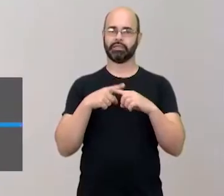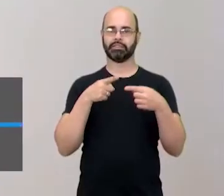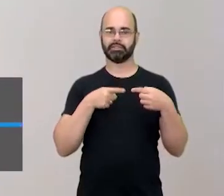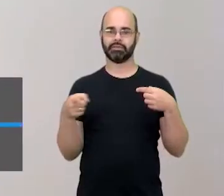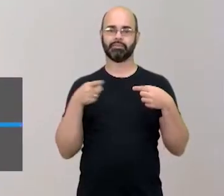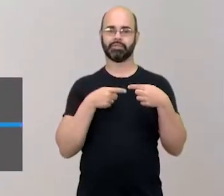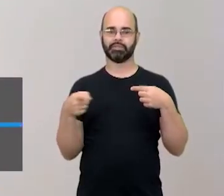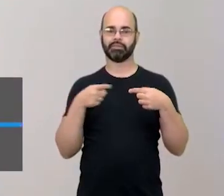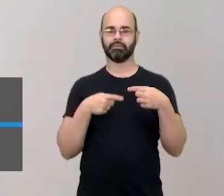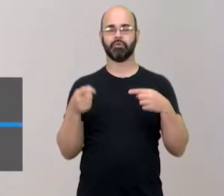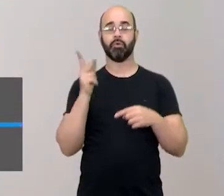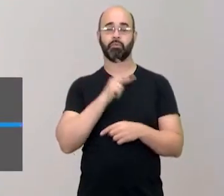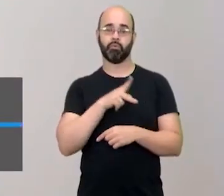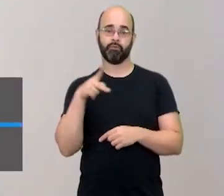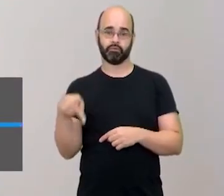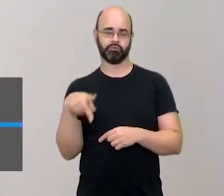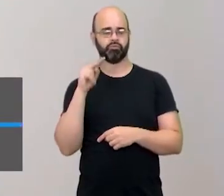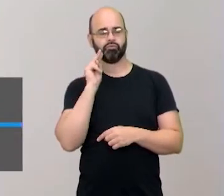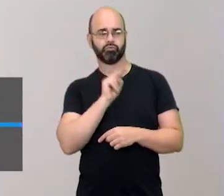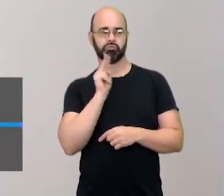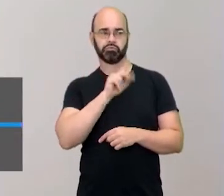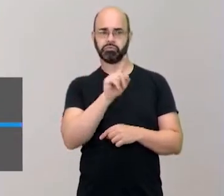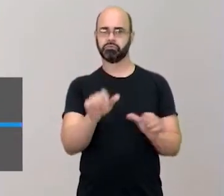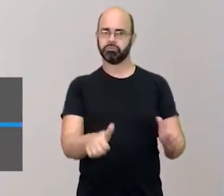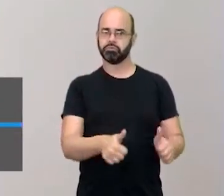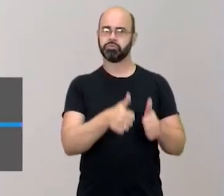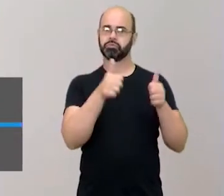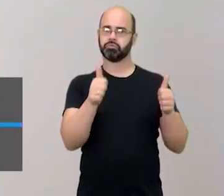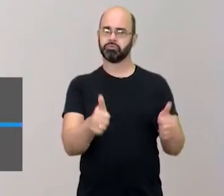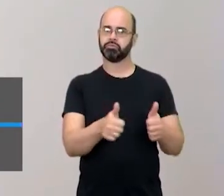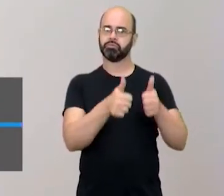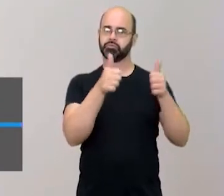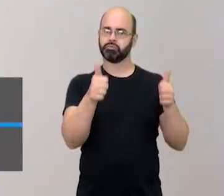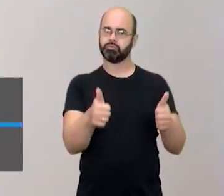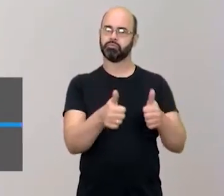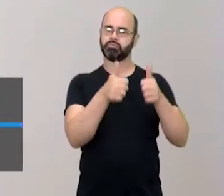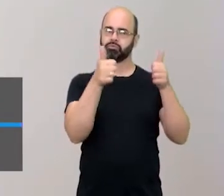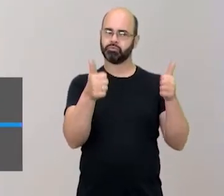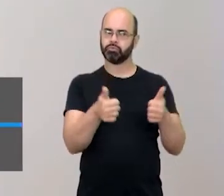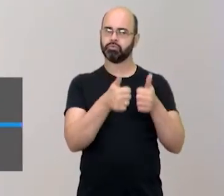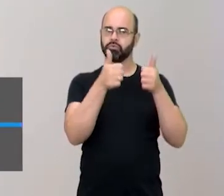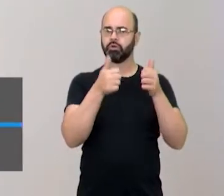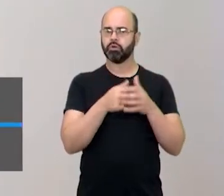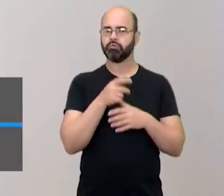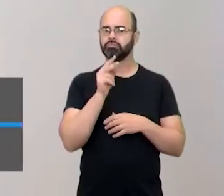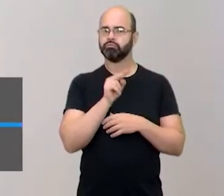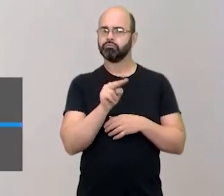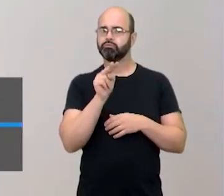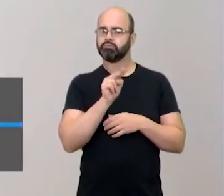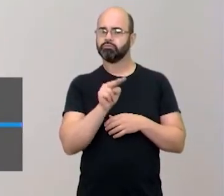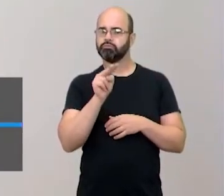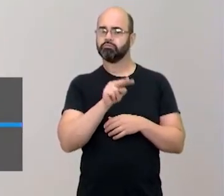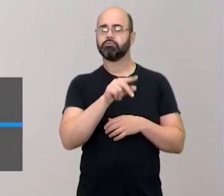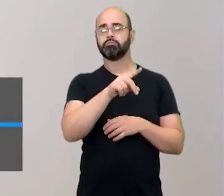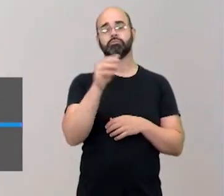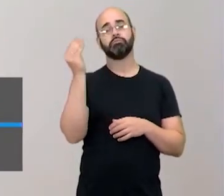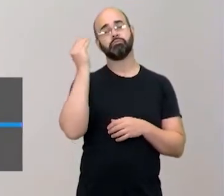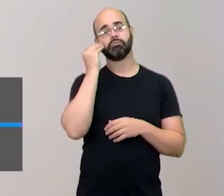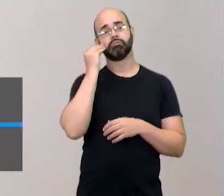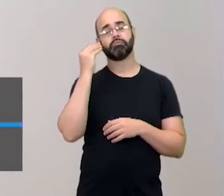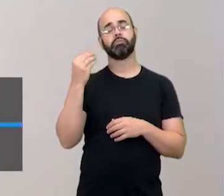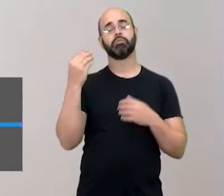O sensei vai vendo que você está melhorando nas práticas ali, nas matérias necessárias. E daí ele te propõe um exame.